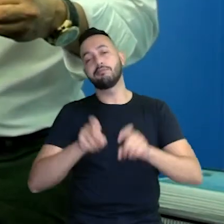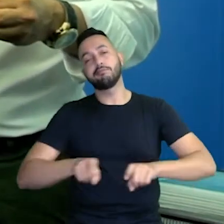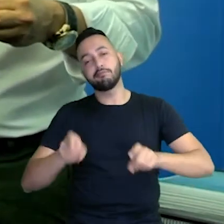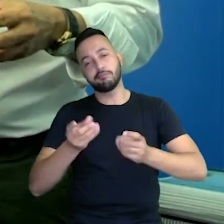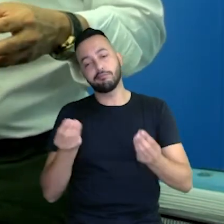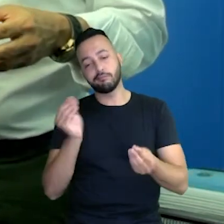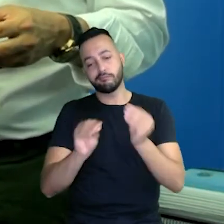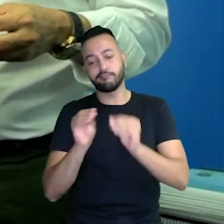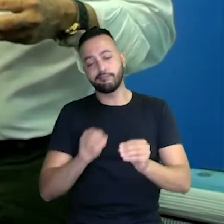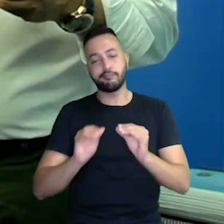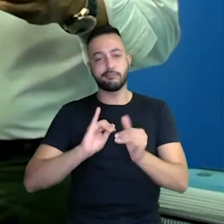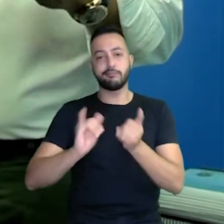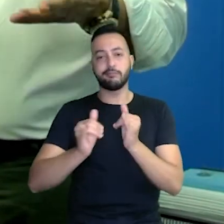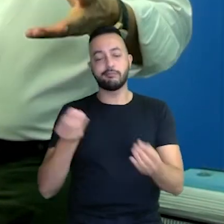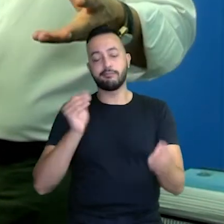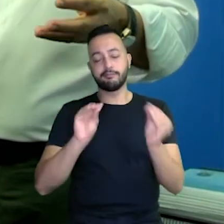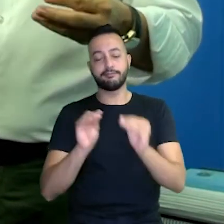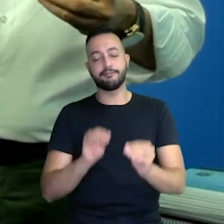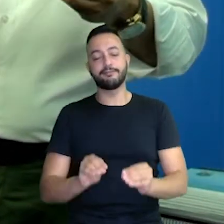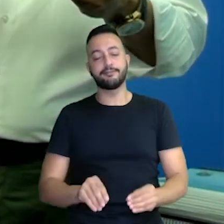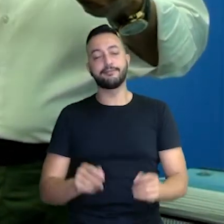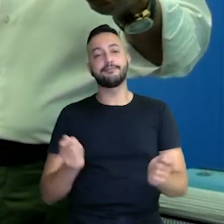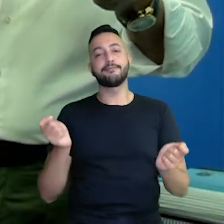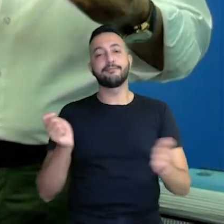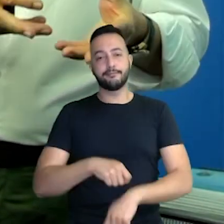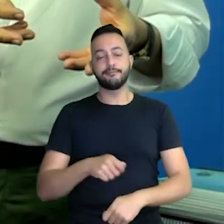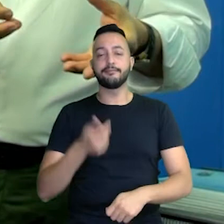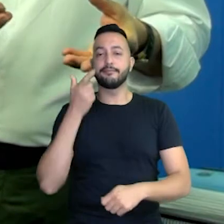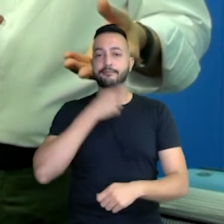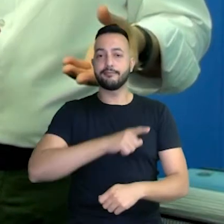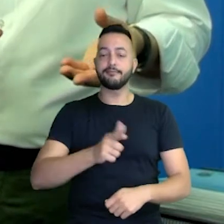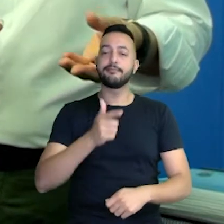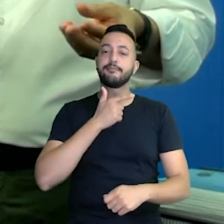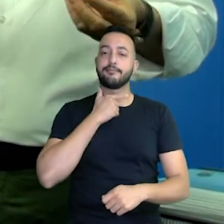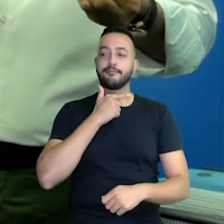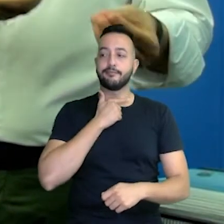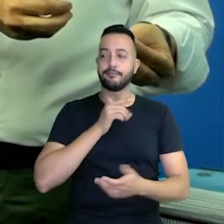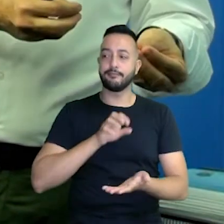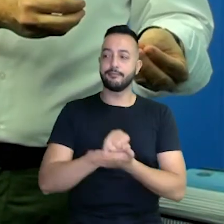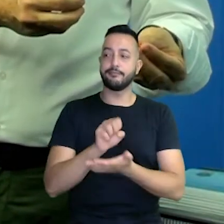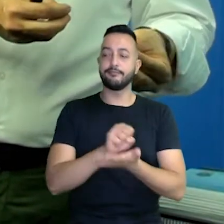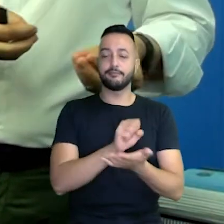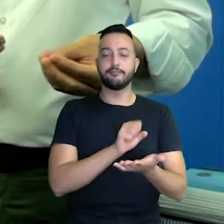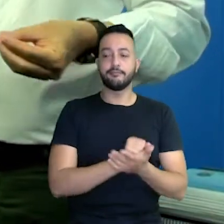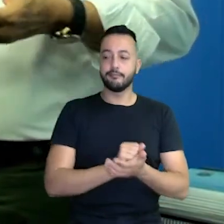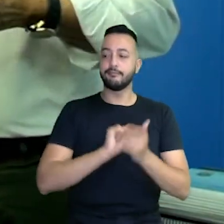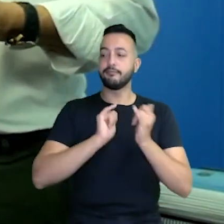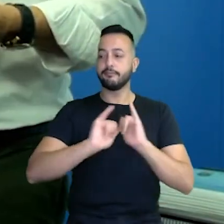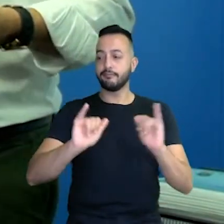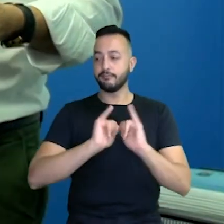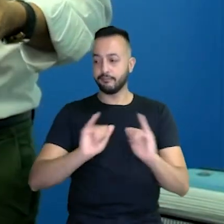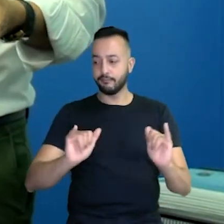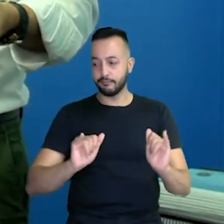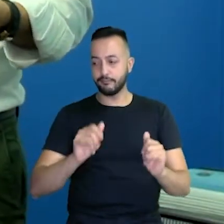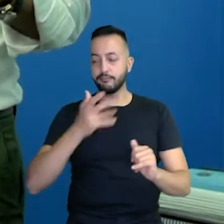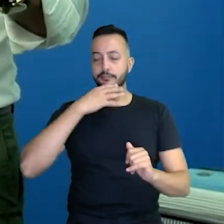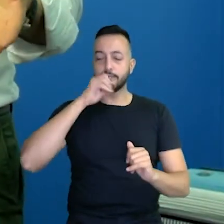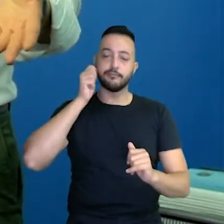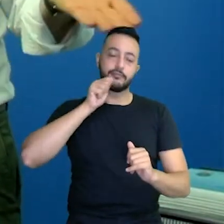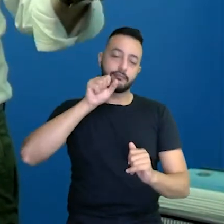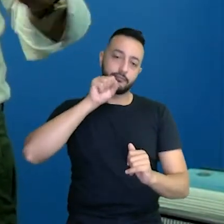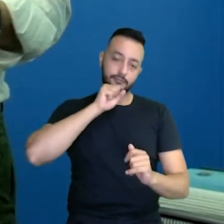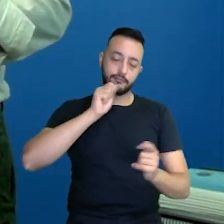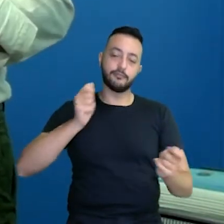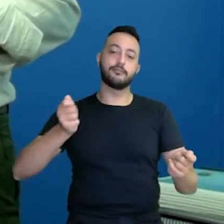sistema informatizado, que vai gerar as vagas que tiverem, vão ser informadas para os pais,